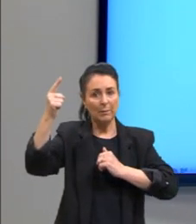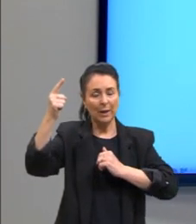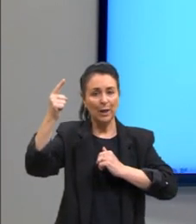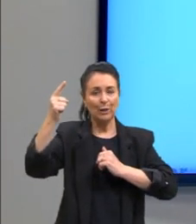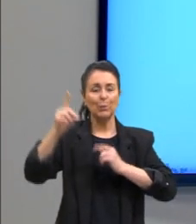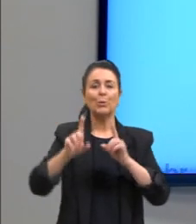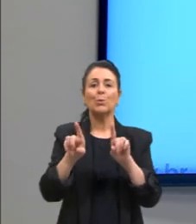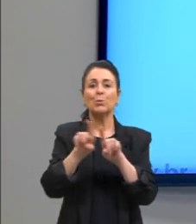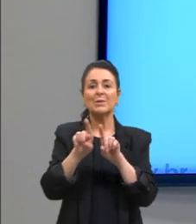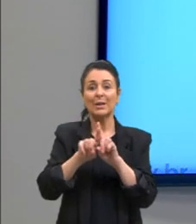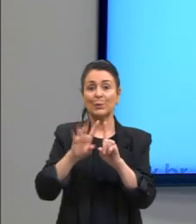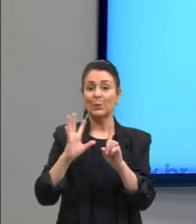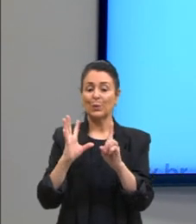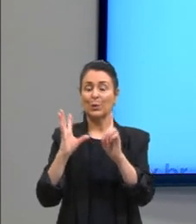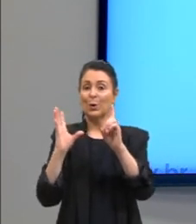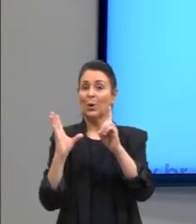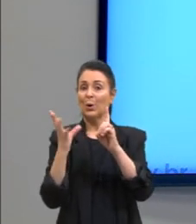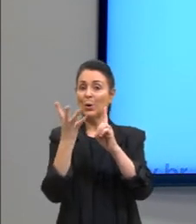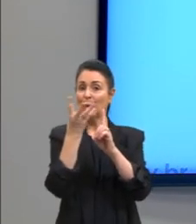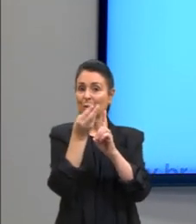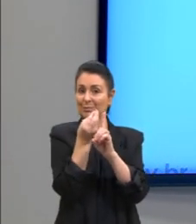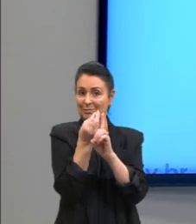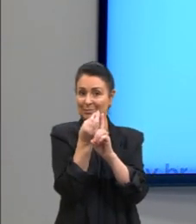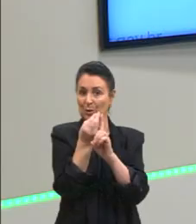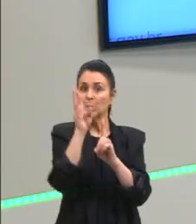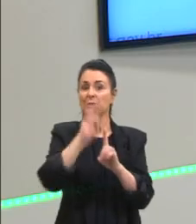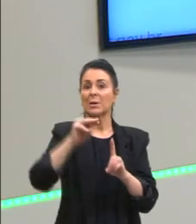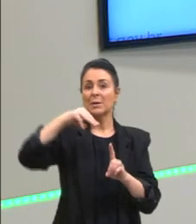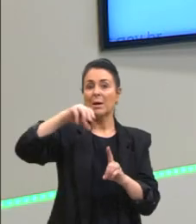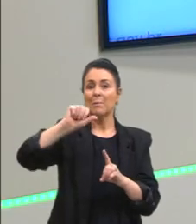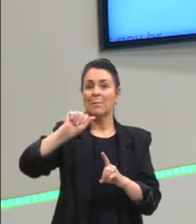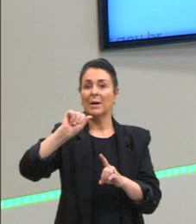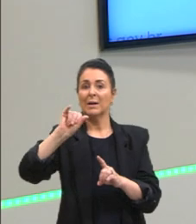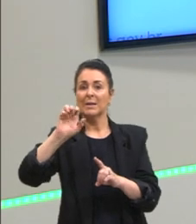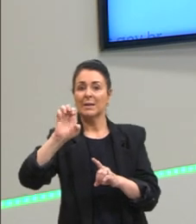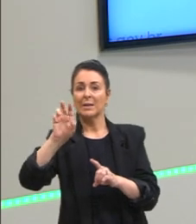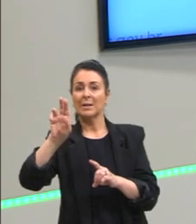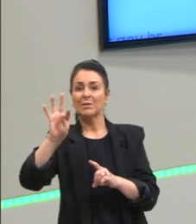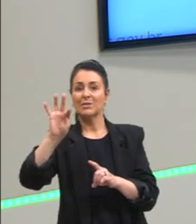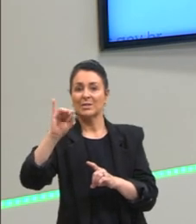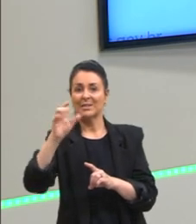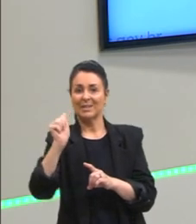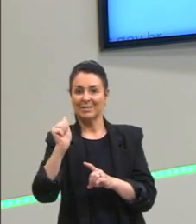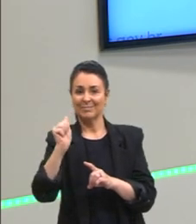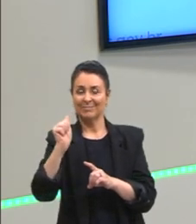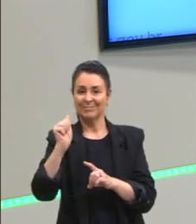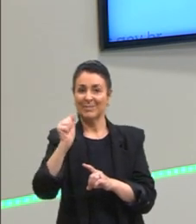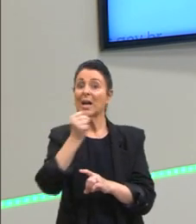através da maieutica socrática. Aí a questão C, lembra que eu falei que ele vai